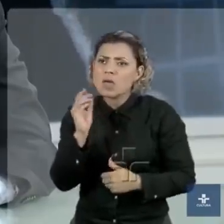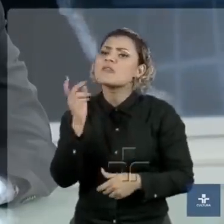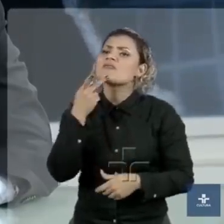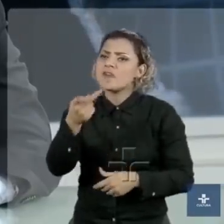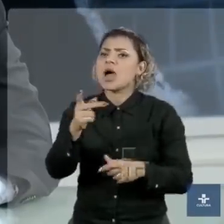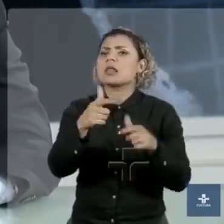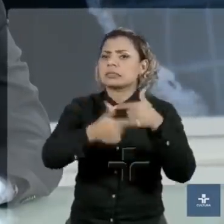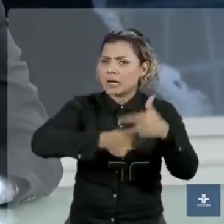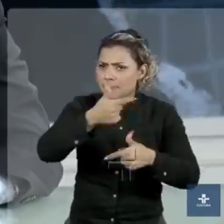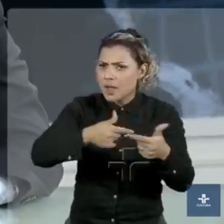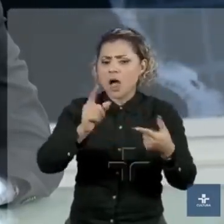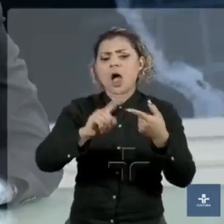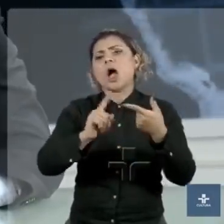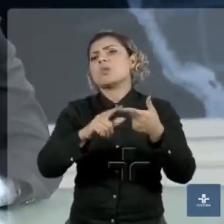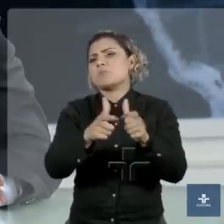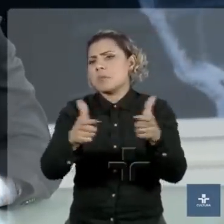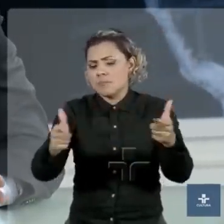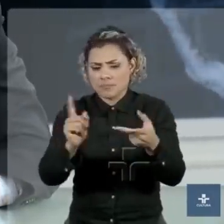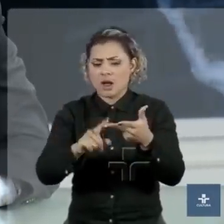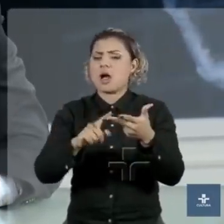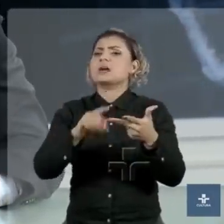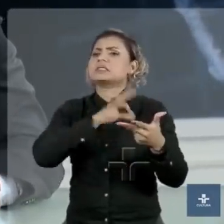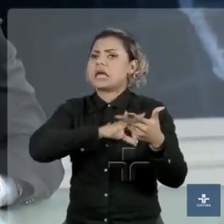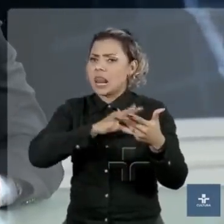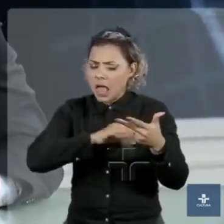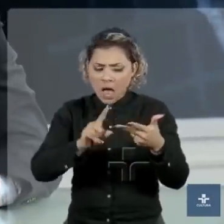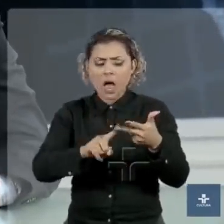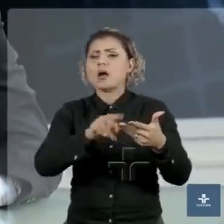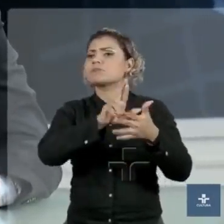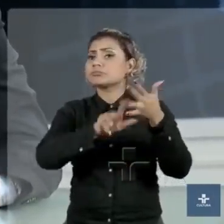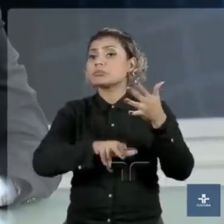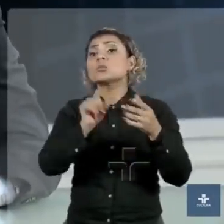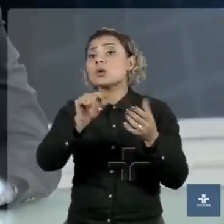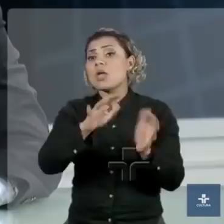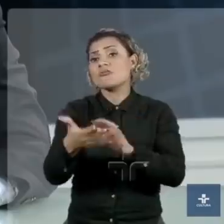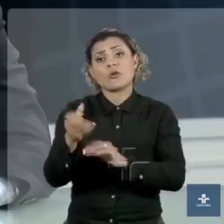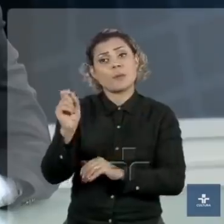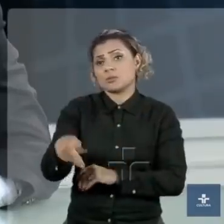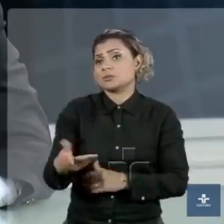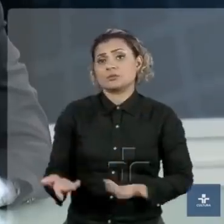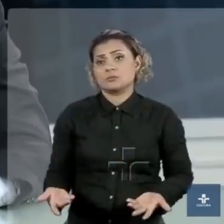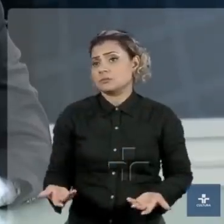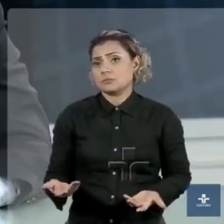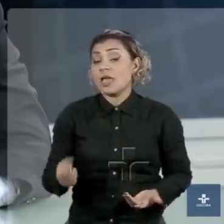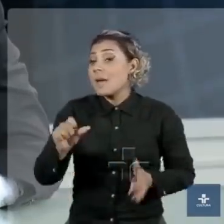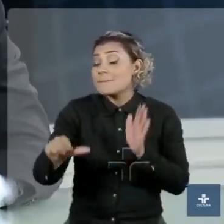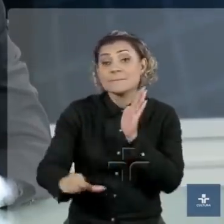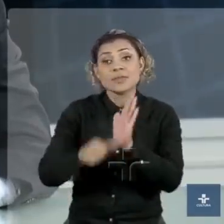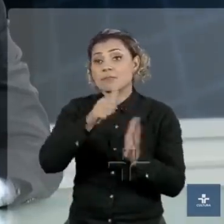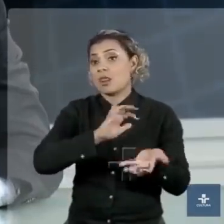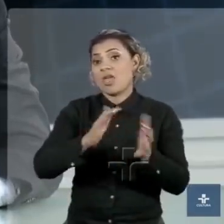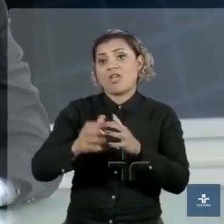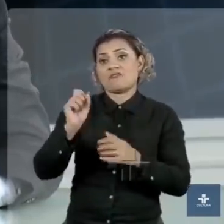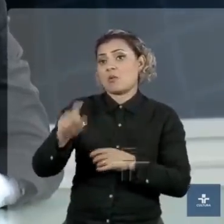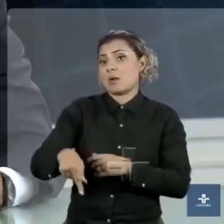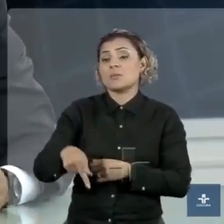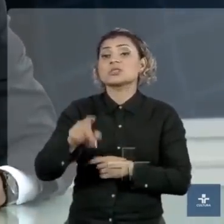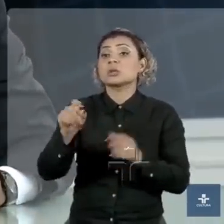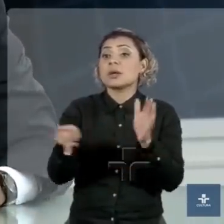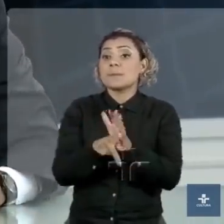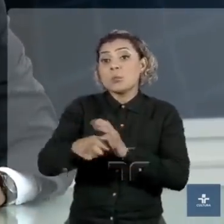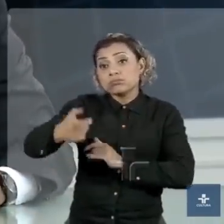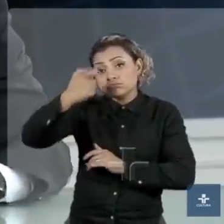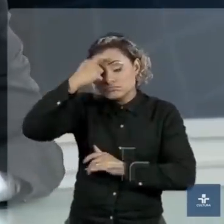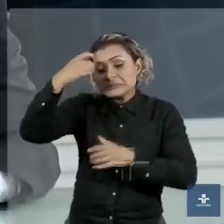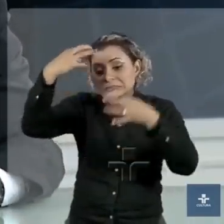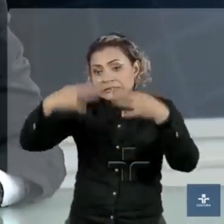emprego, fala sim de renda. E fala de emprego e de renda falando de reforma previdenciária. É a primeira reforma mais fundamental. É consenso